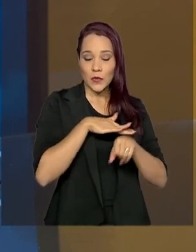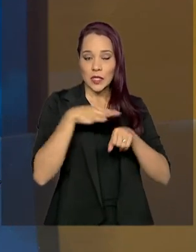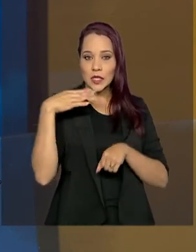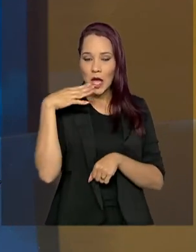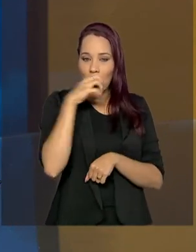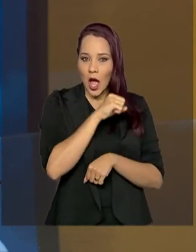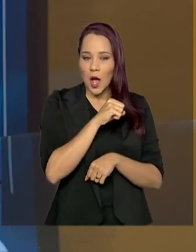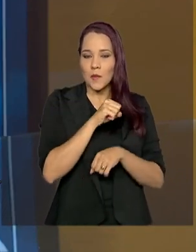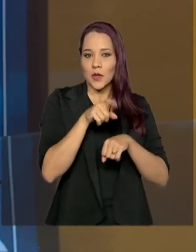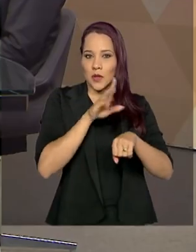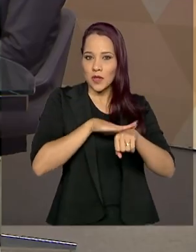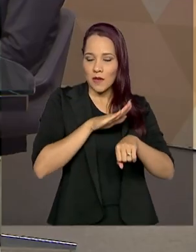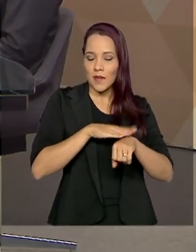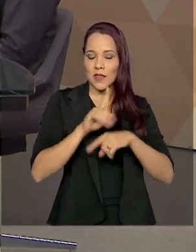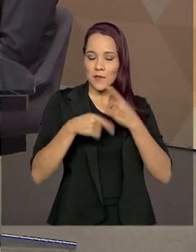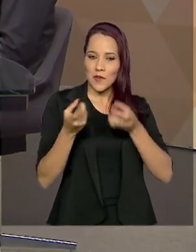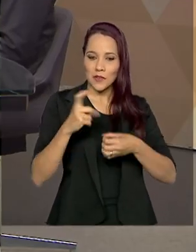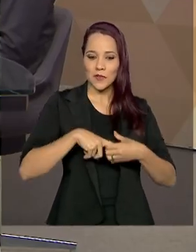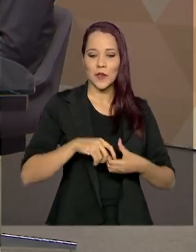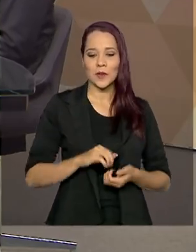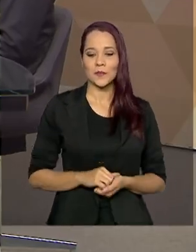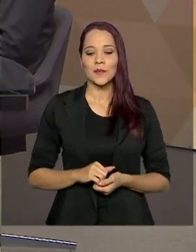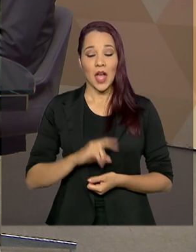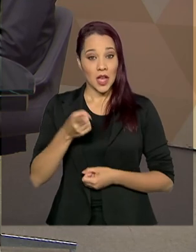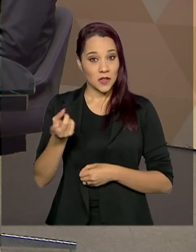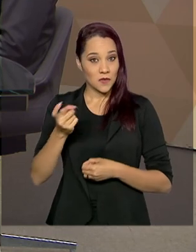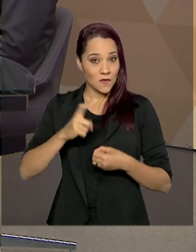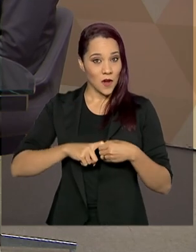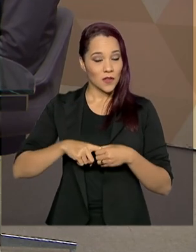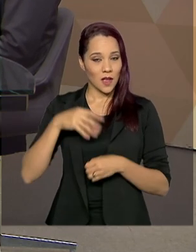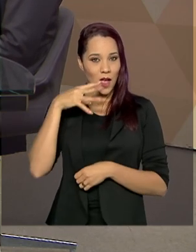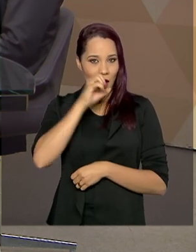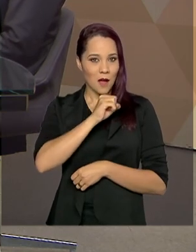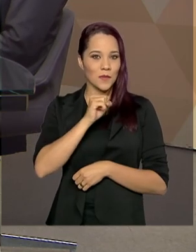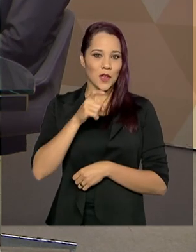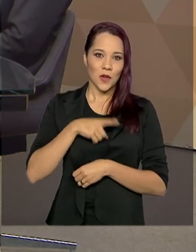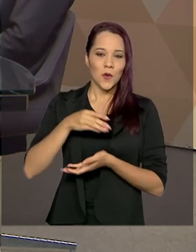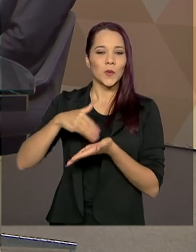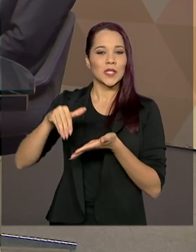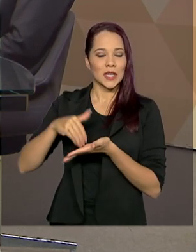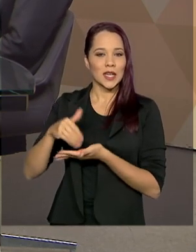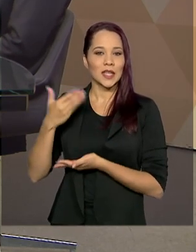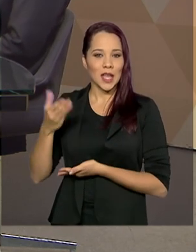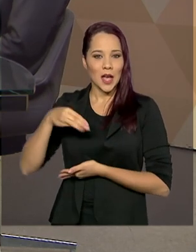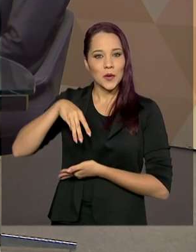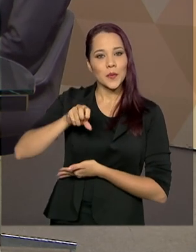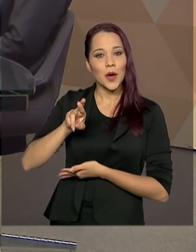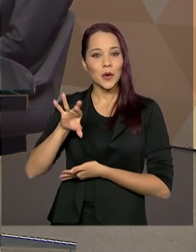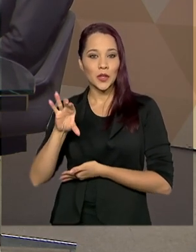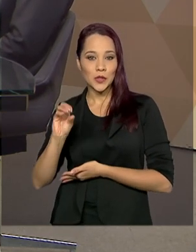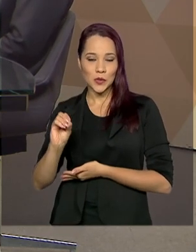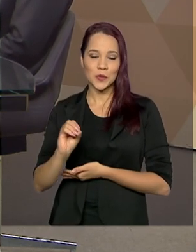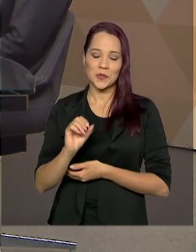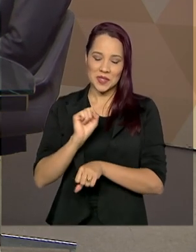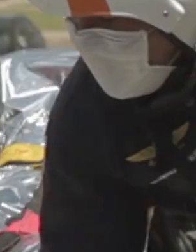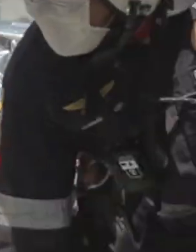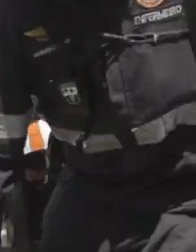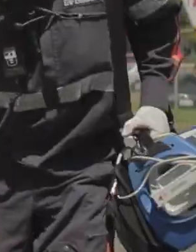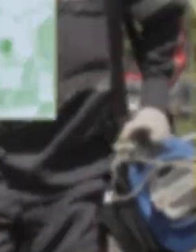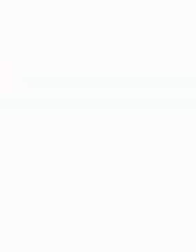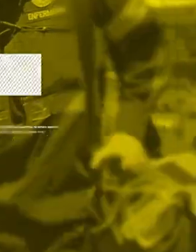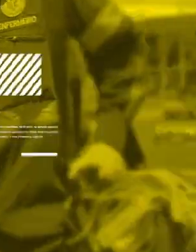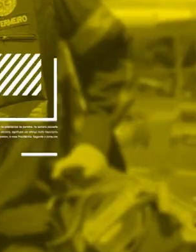intervalo e voltamos em instantes. A gente volta daqui a pouco com o secretário Maurício Cunha. Não saia daí.